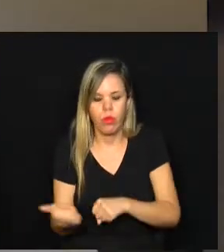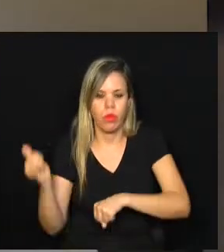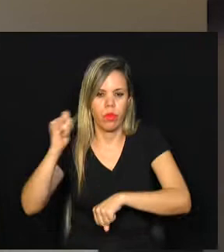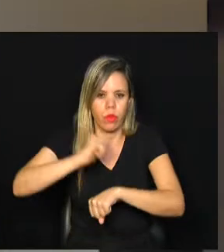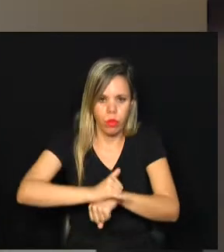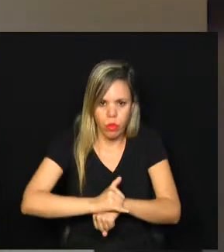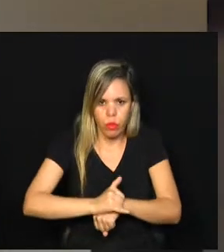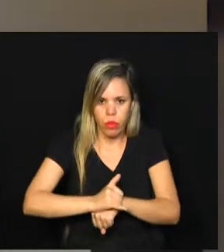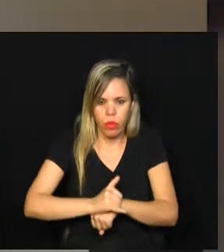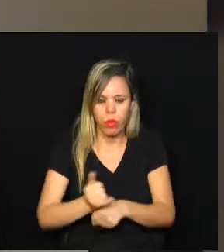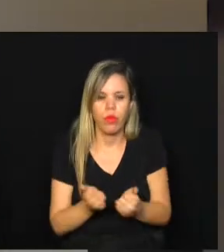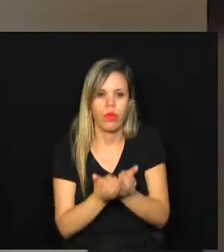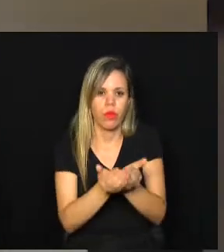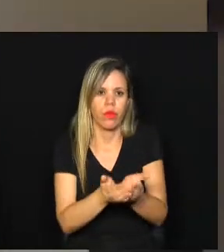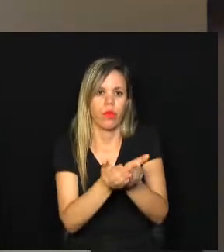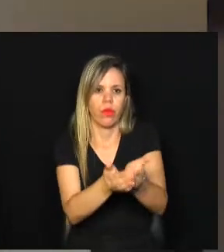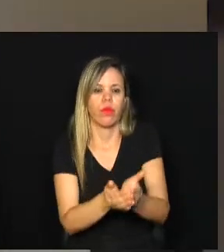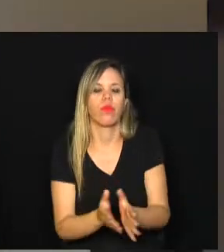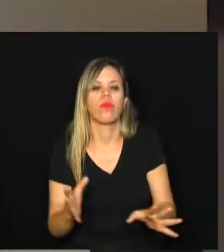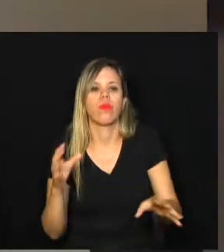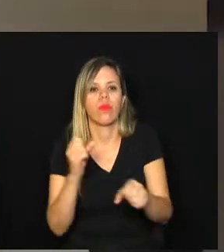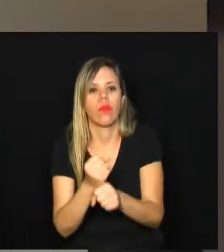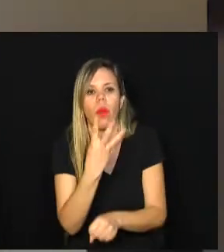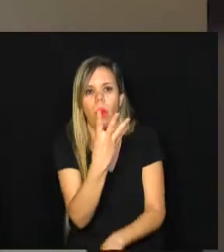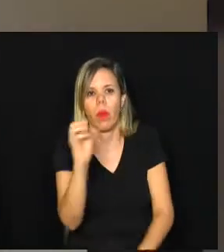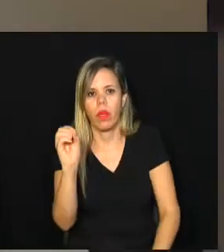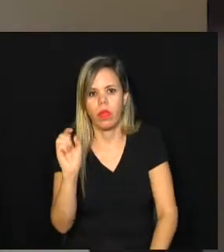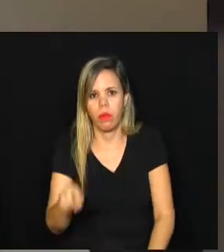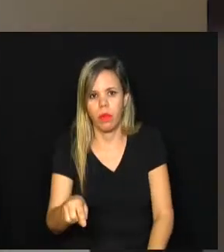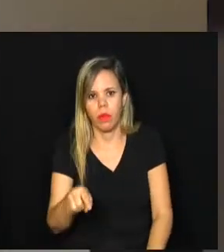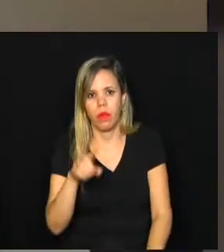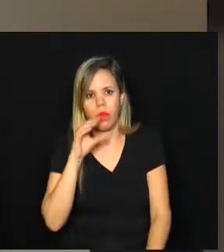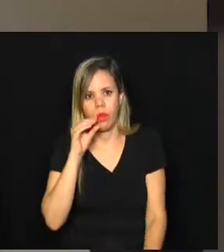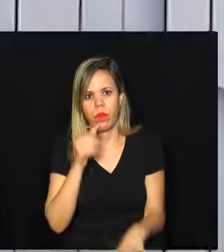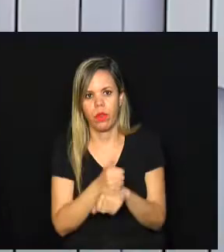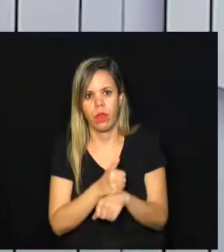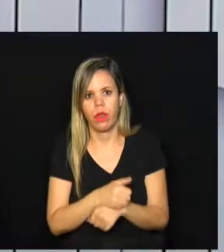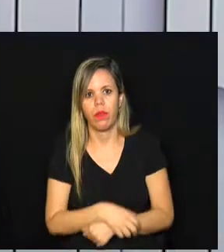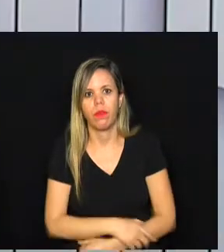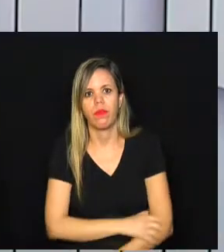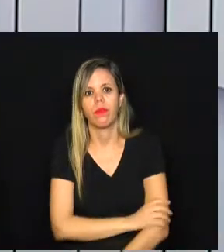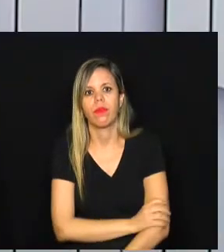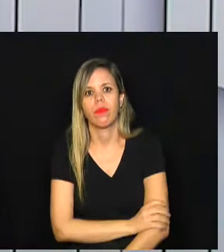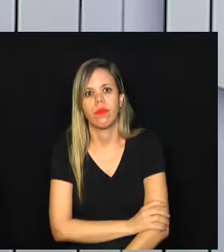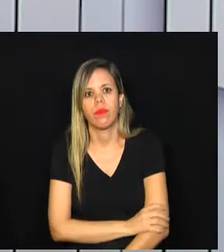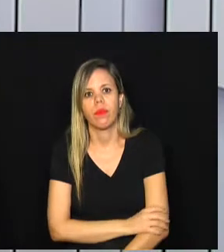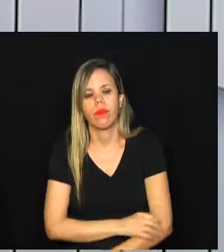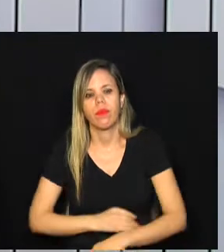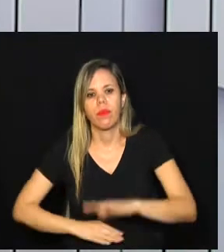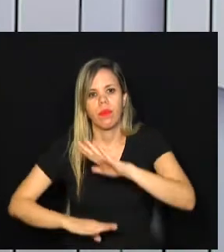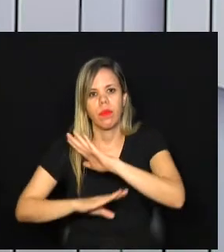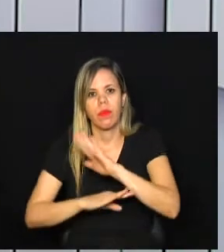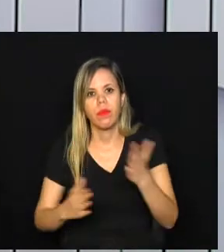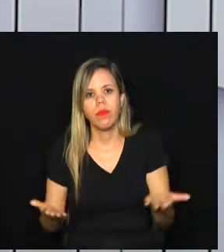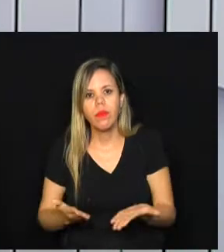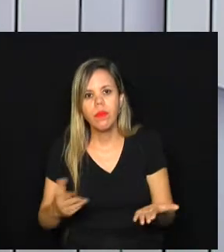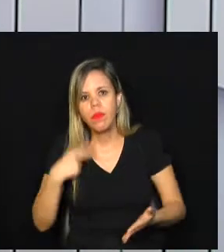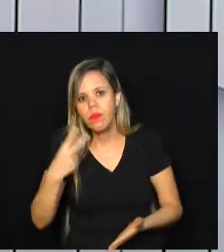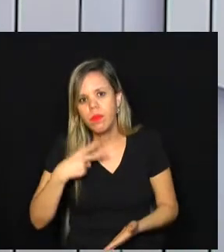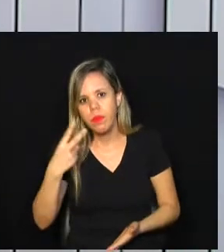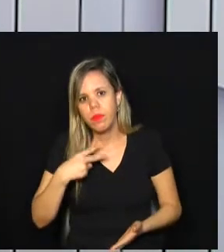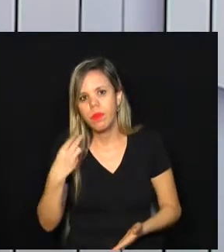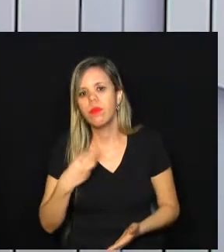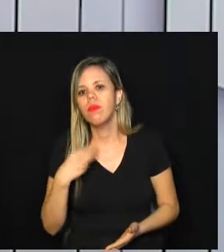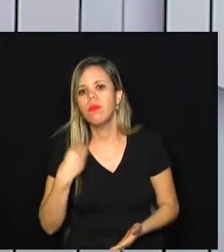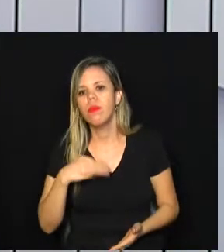e portoviários são 40 mil trabalhadores. Legislativo agora. A vereadora Mariana